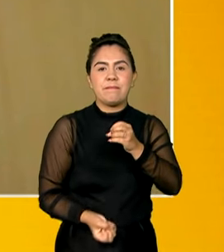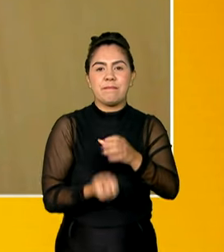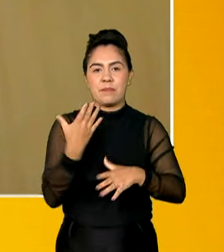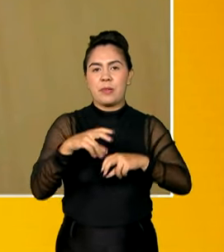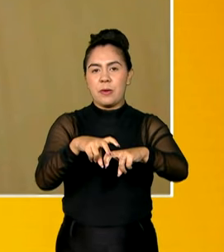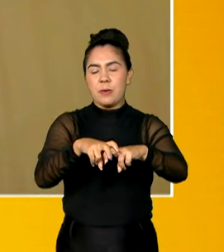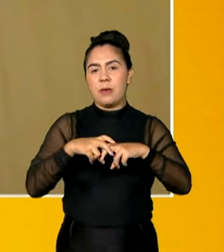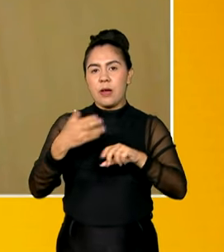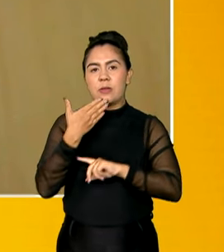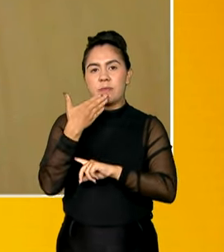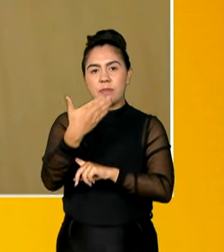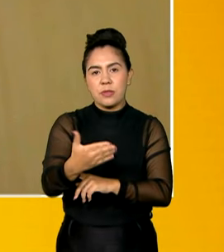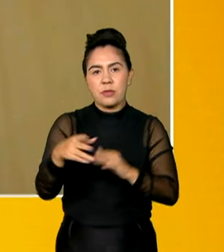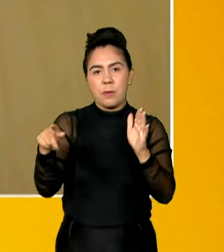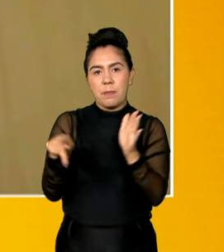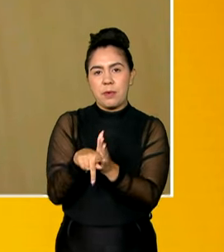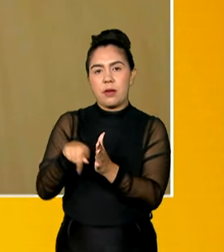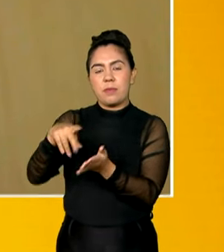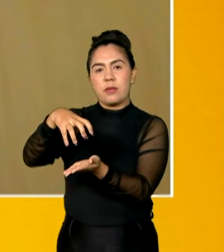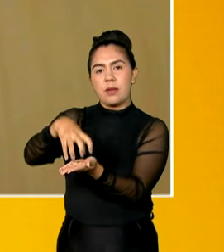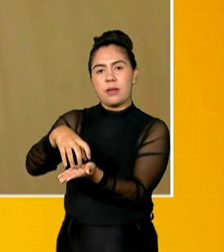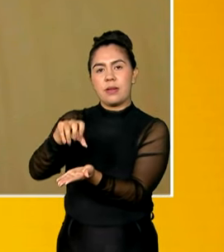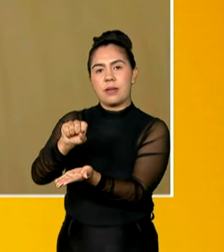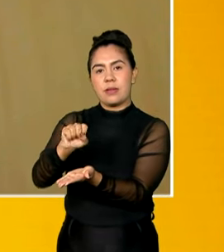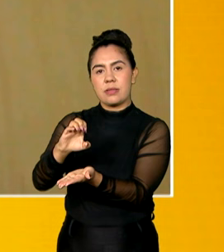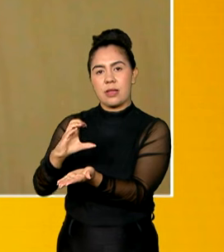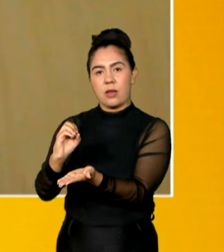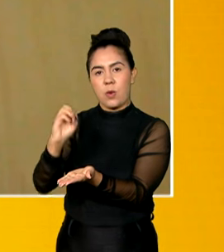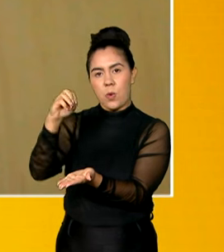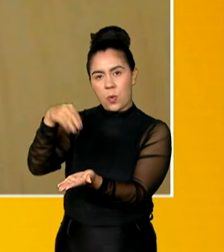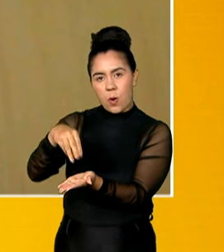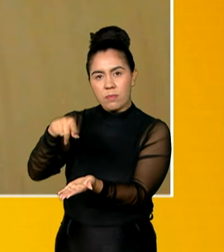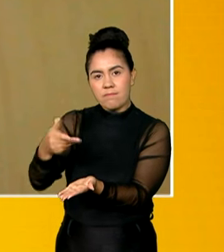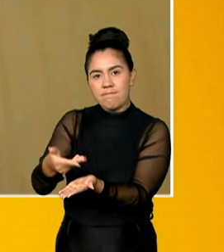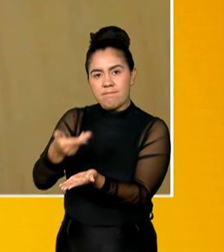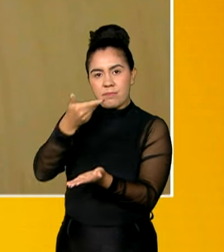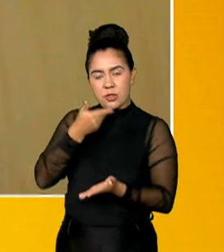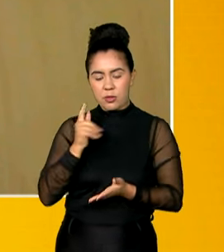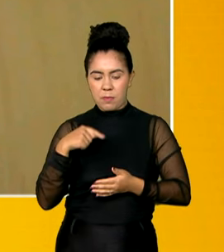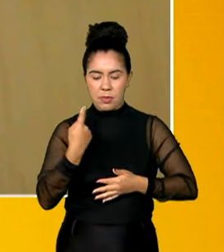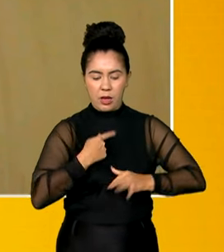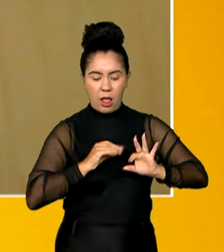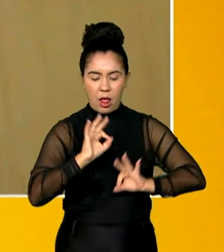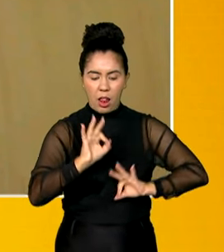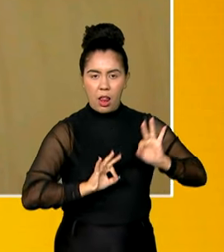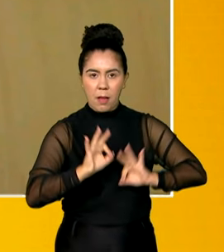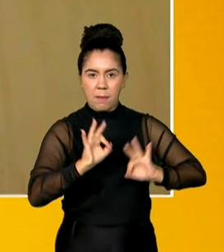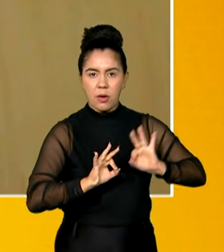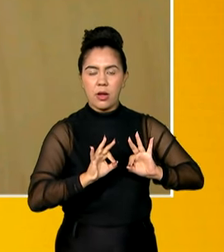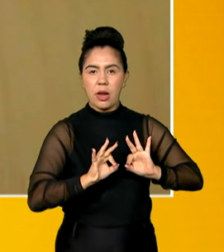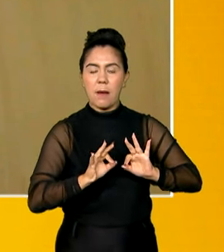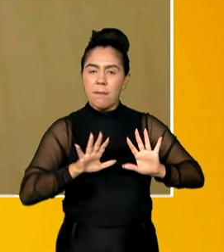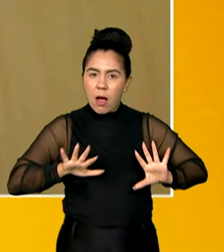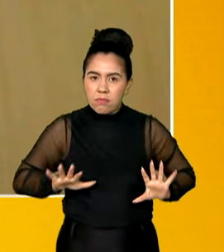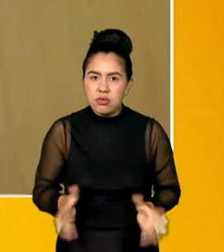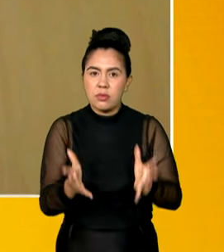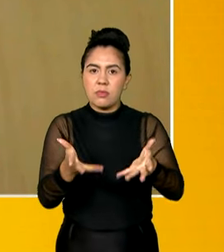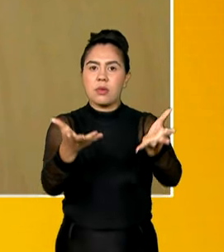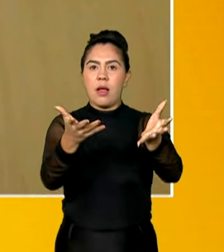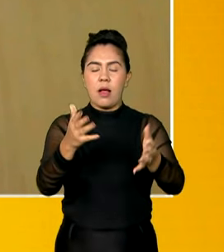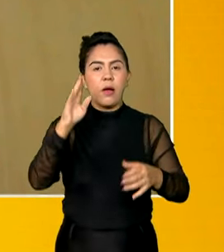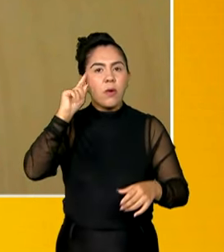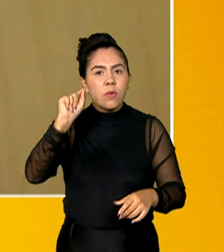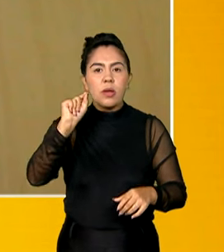da Secretaria de Comunicação para que nós pudéssemos elaborar uma ação que buscasse incentivar as rádios comunitárias,